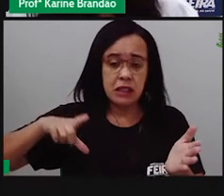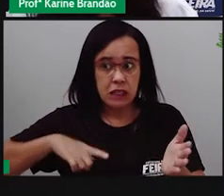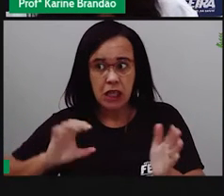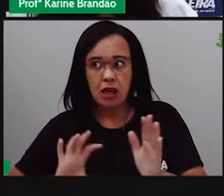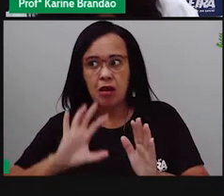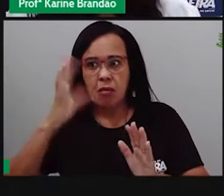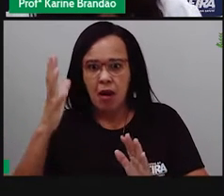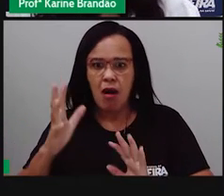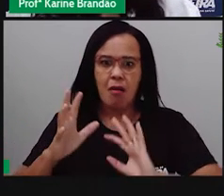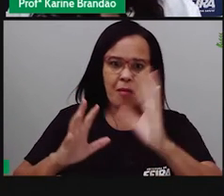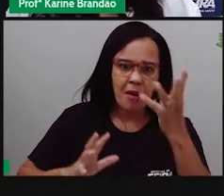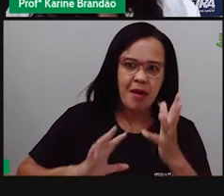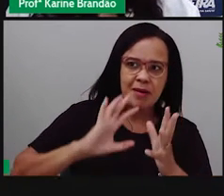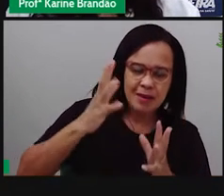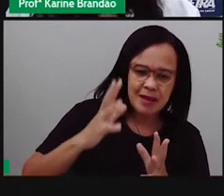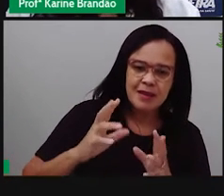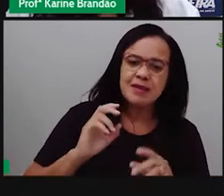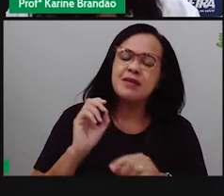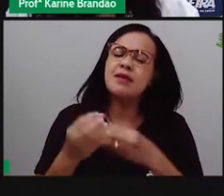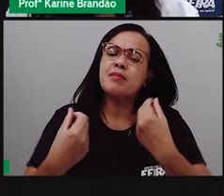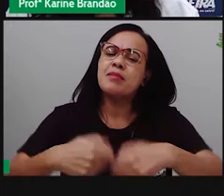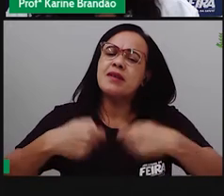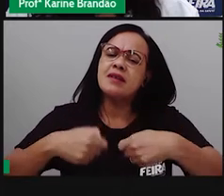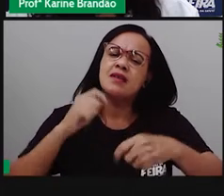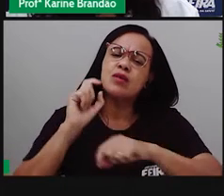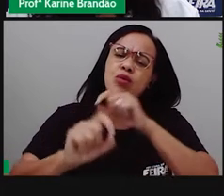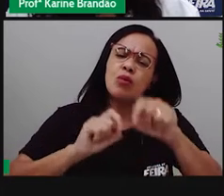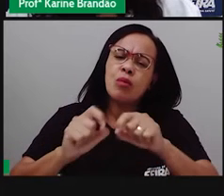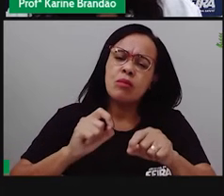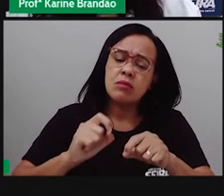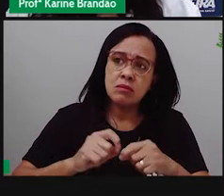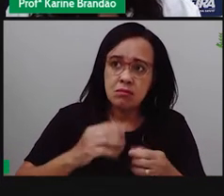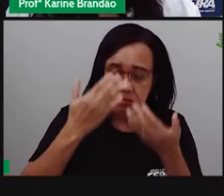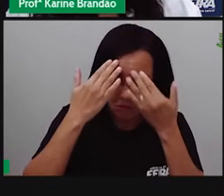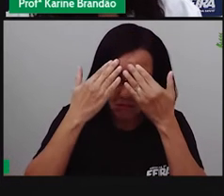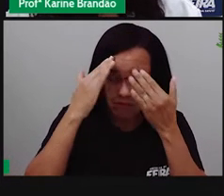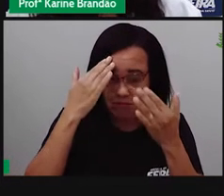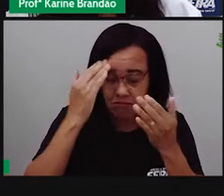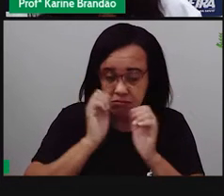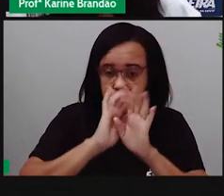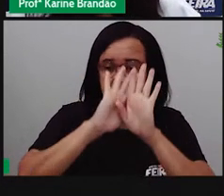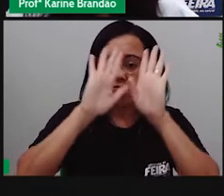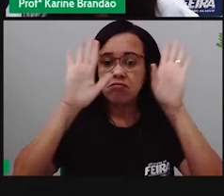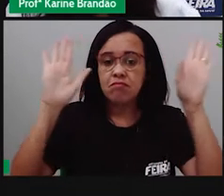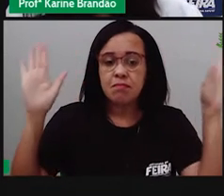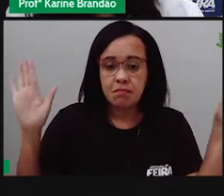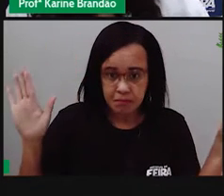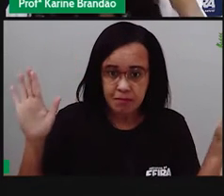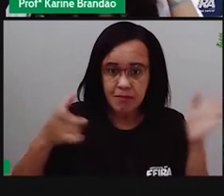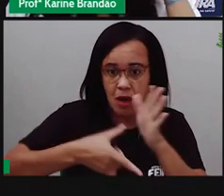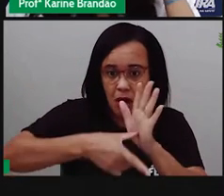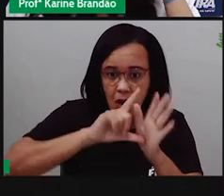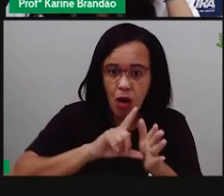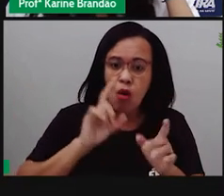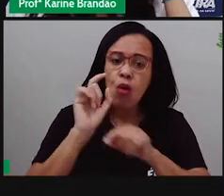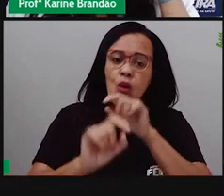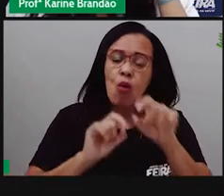natureza, né? A gente precisa entender algumas coisas antes. Então, eu trouxe aqui, né?